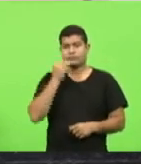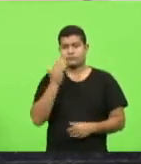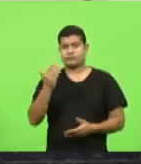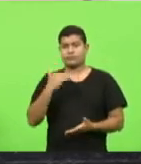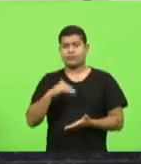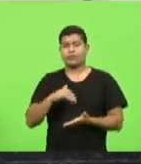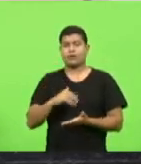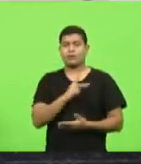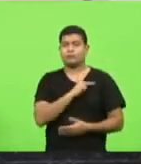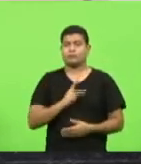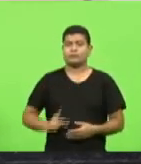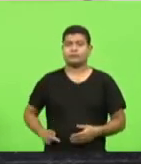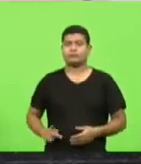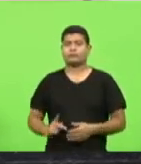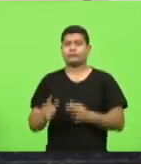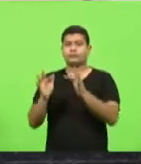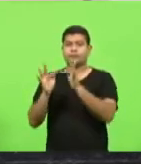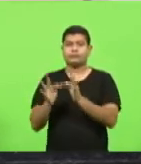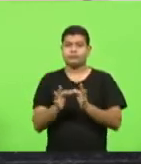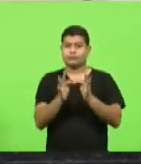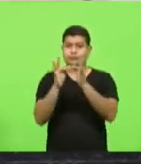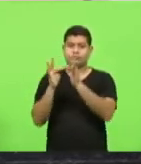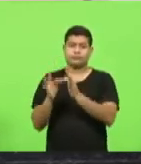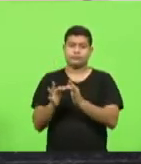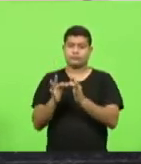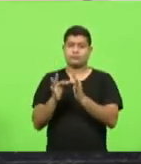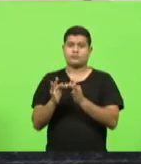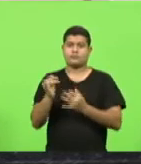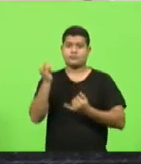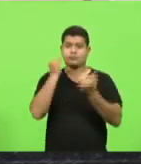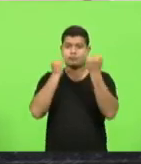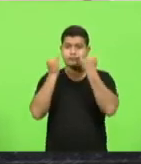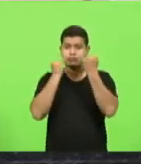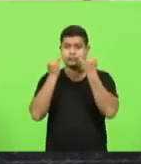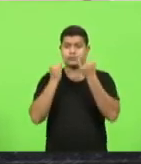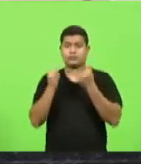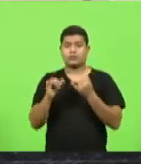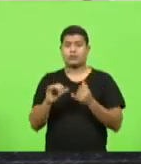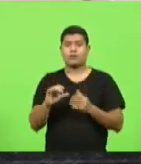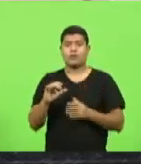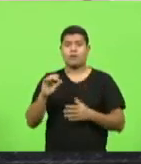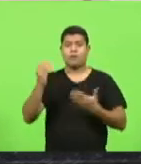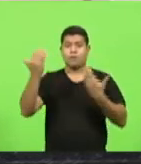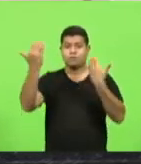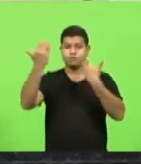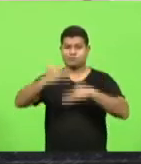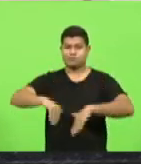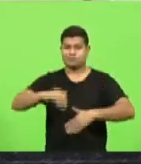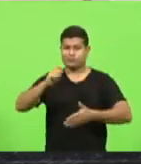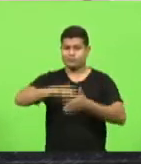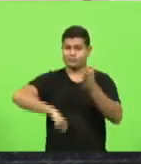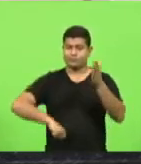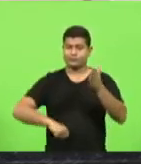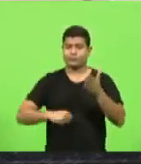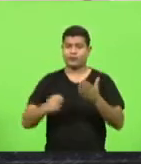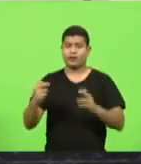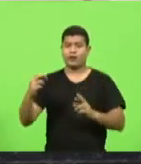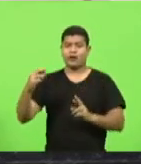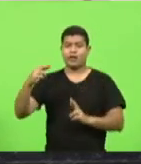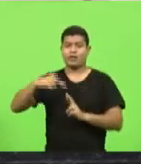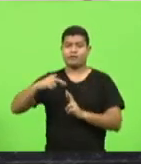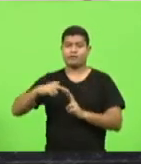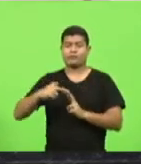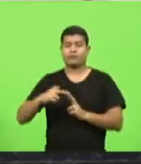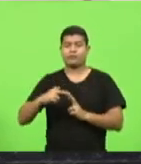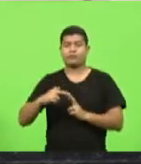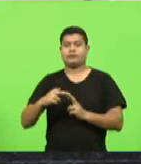fundação catarinense educação especial informação acerca do concurso público referente edital número 001 de